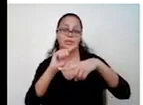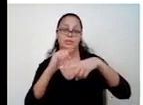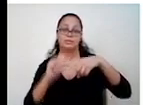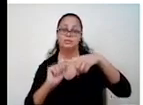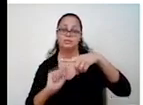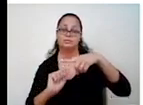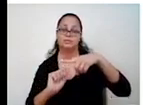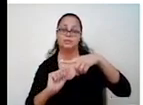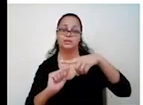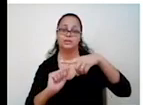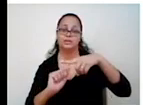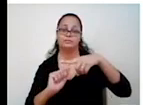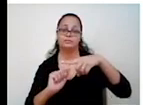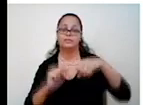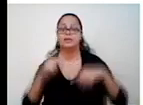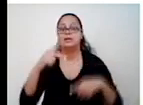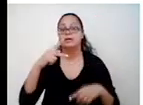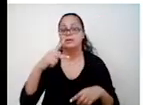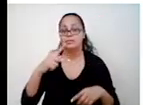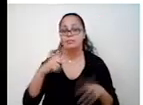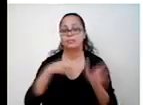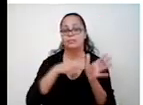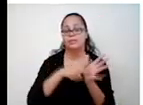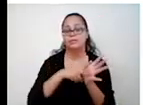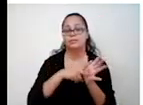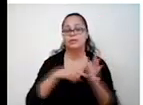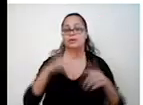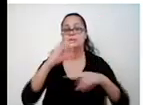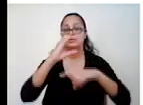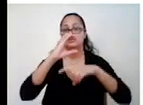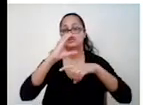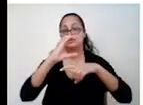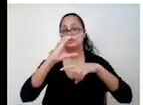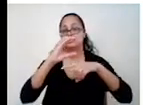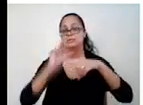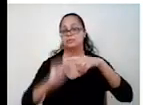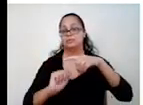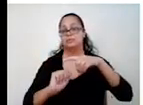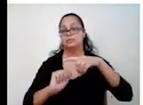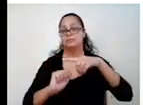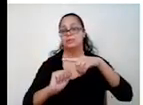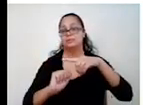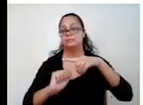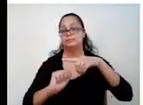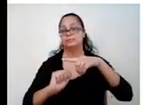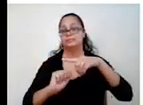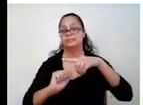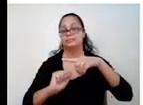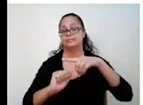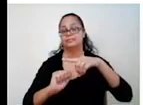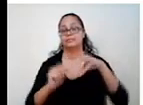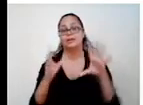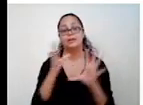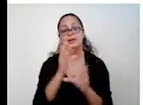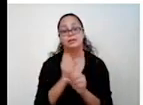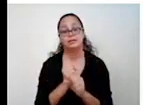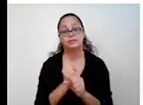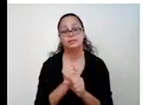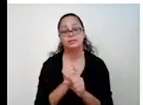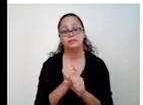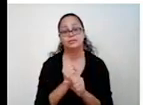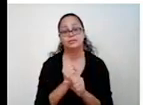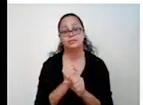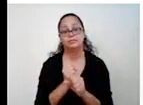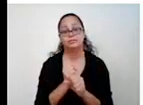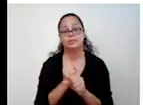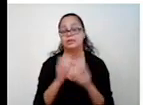produto, se eu fizer x' vezes x'' Vai sobrar só o c sobre a. Então, a soma é essa fórmula